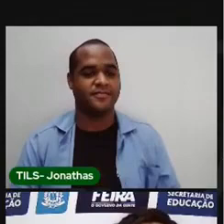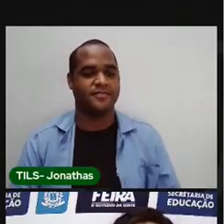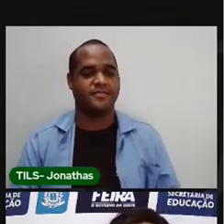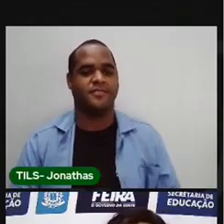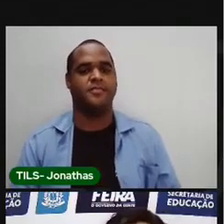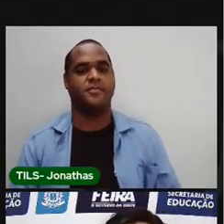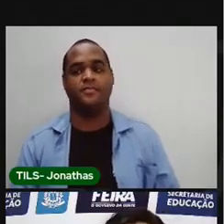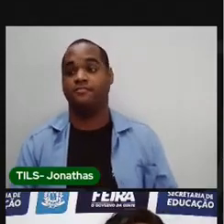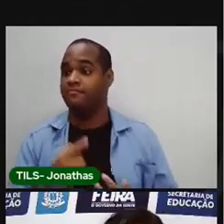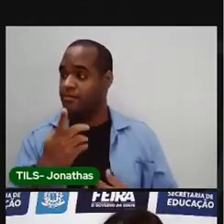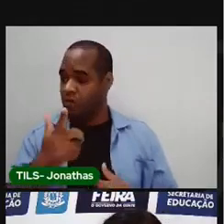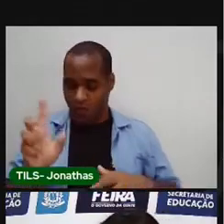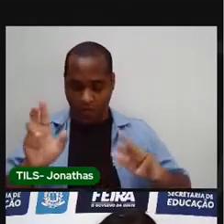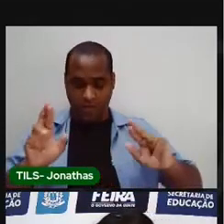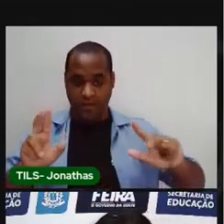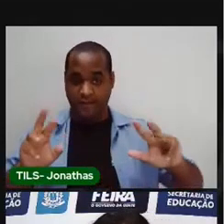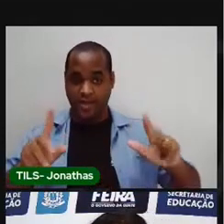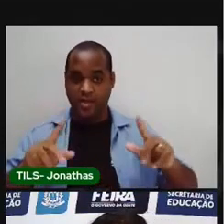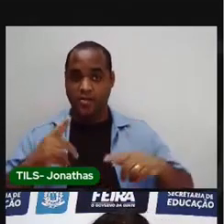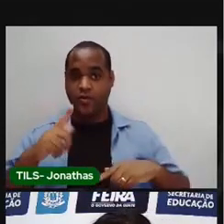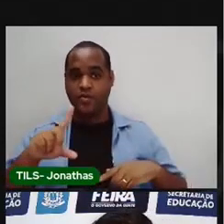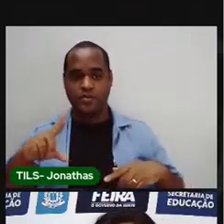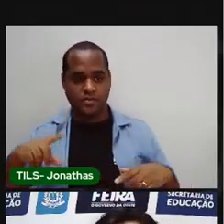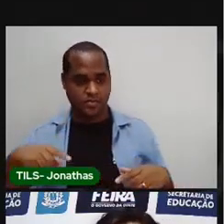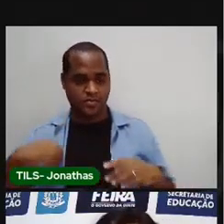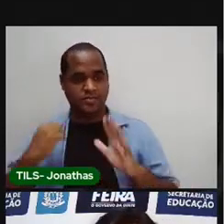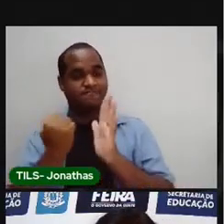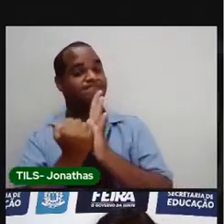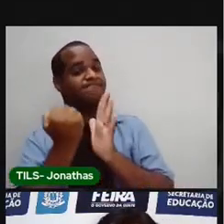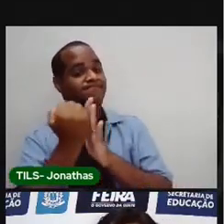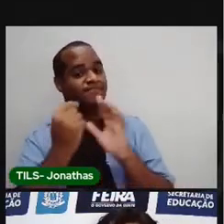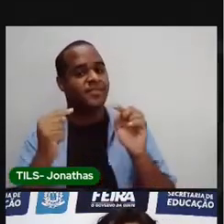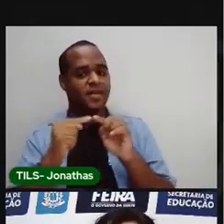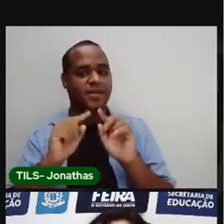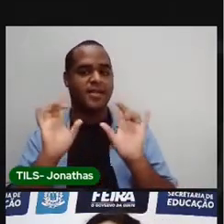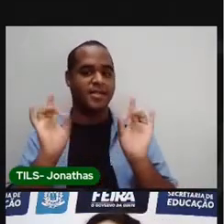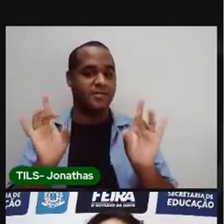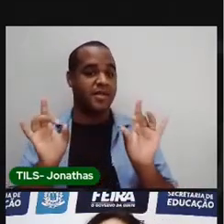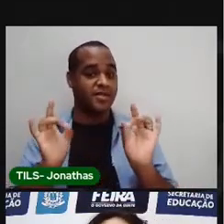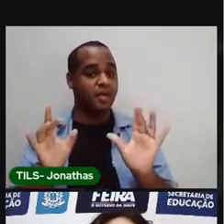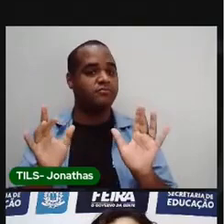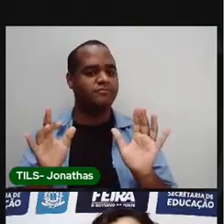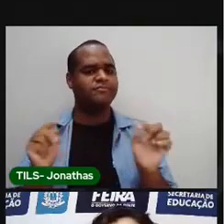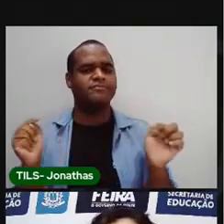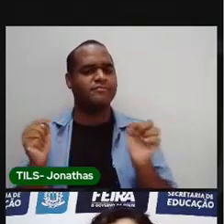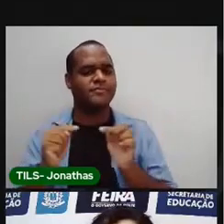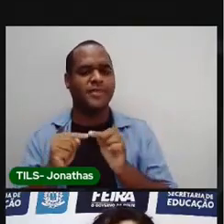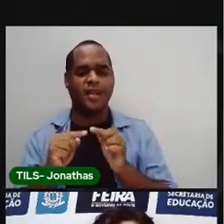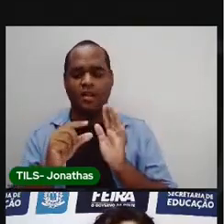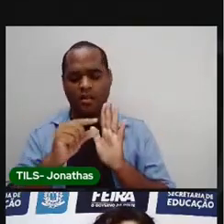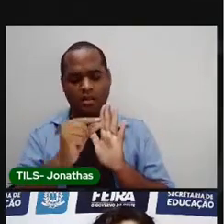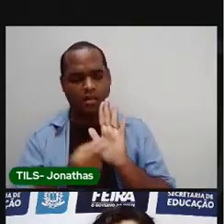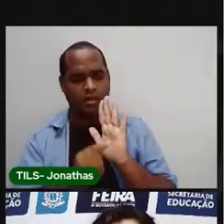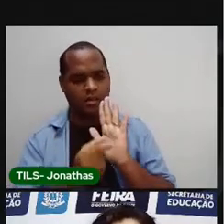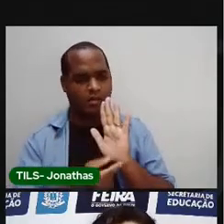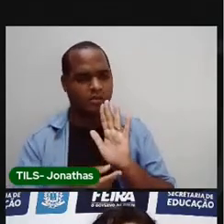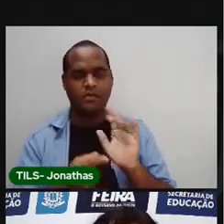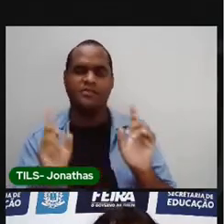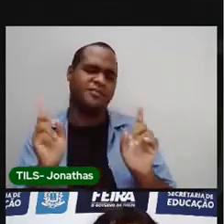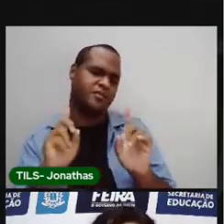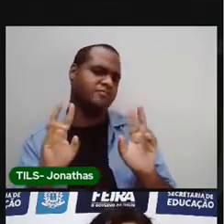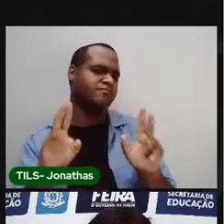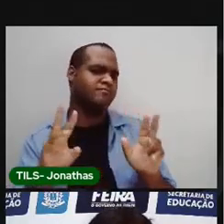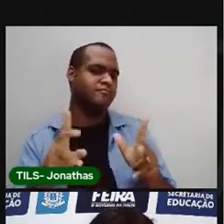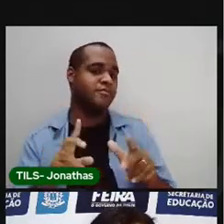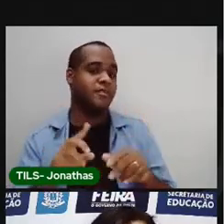Em outra coisa. Esse documento. Ele é muito especial. E ele não pode sofrer razões. Por